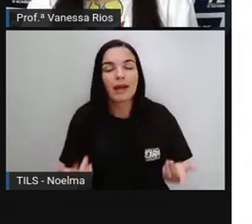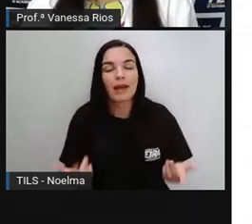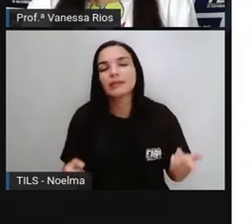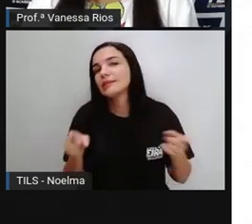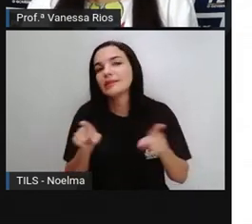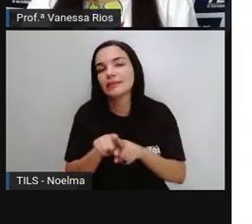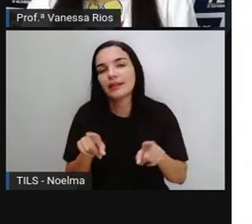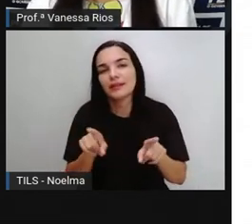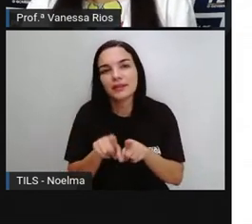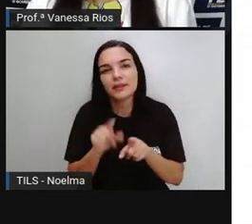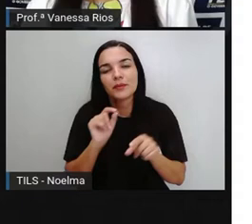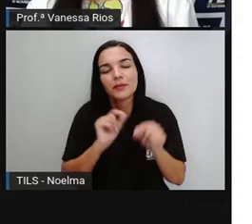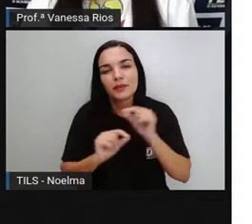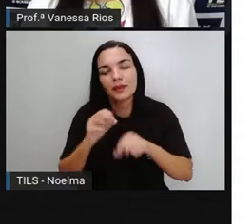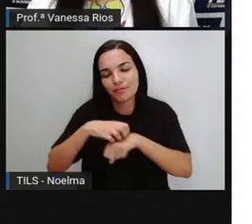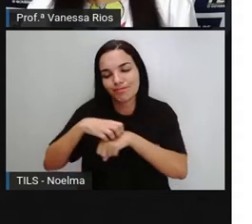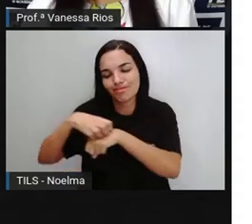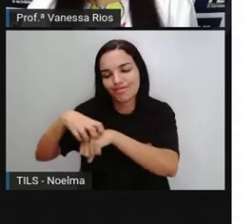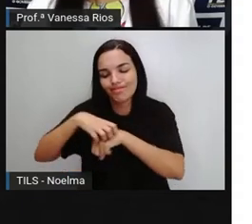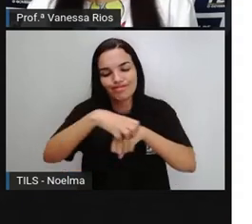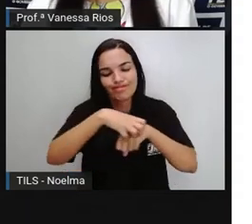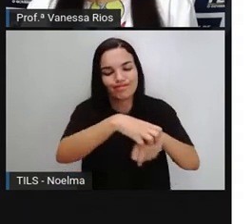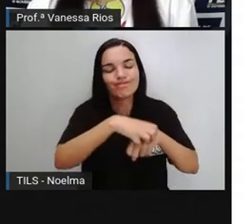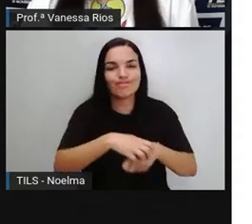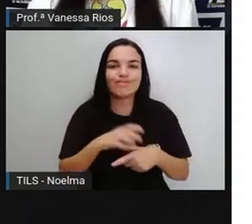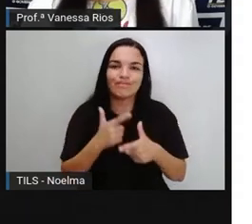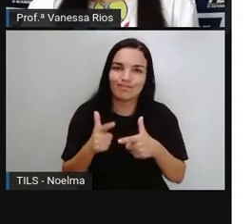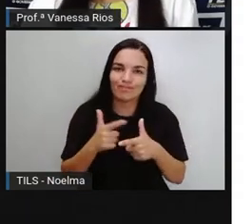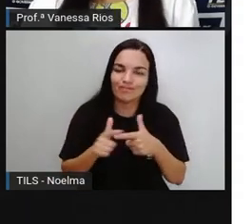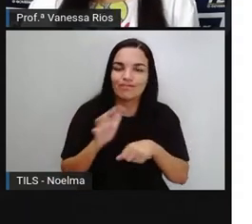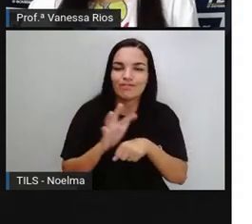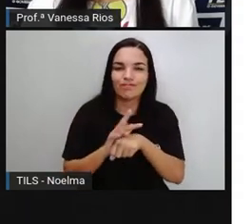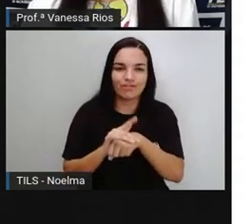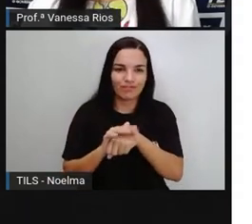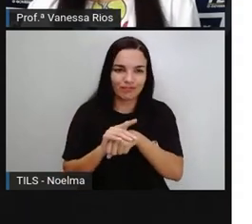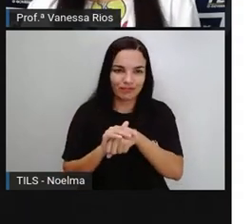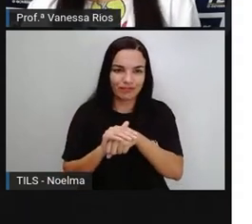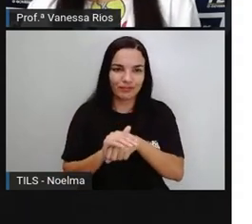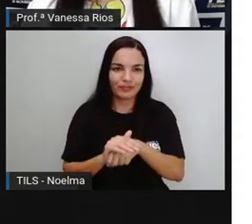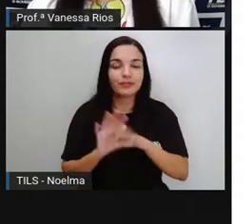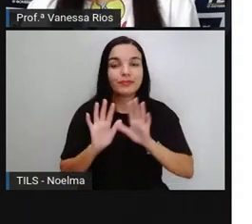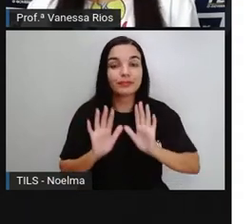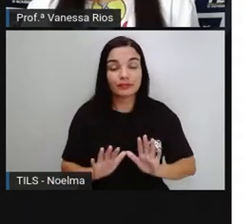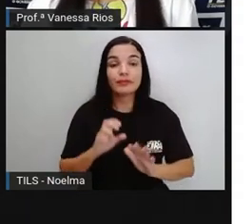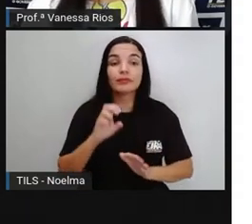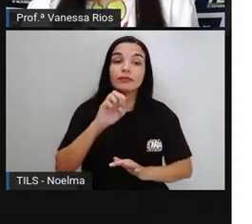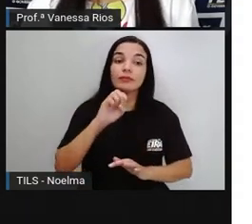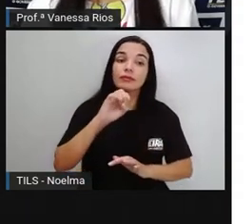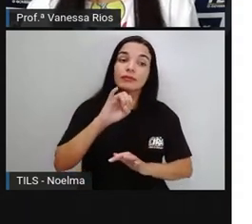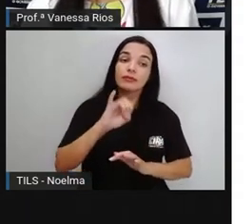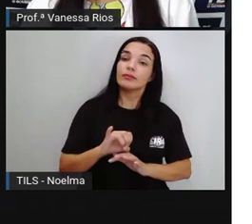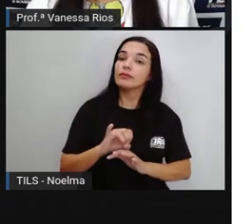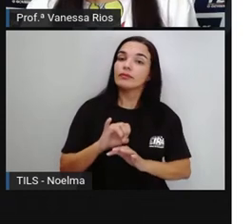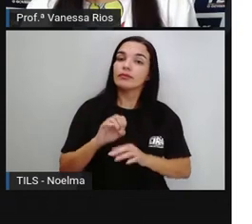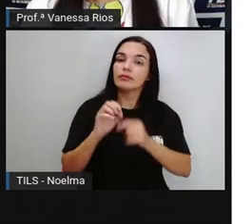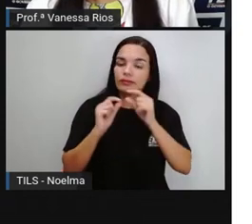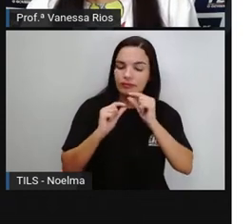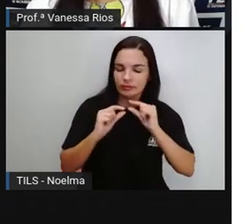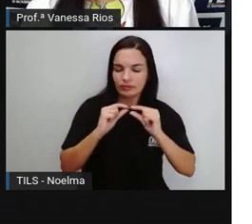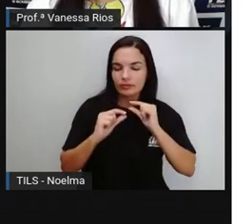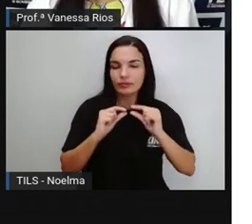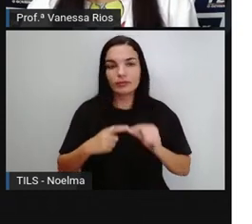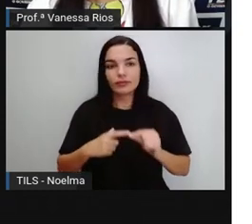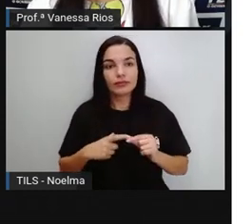transmitem aí, que trazem prejuízos, que trazem doenças. E se estes micro-organismos estiverem aí